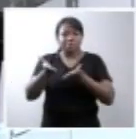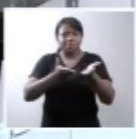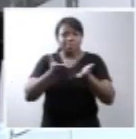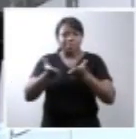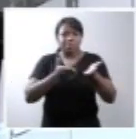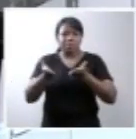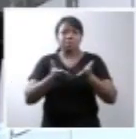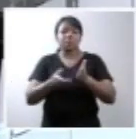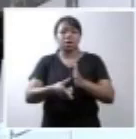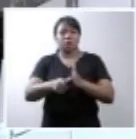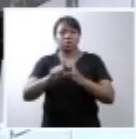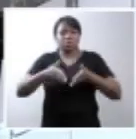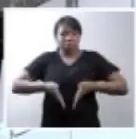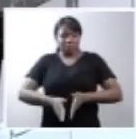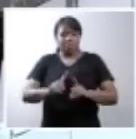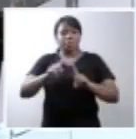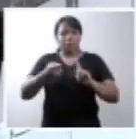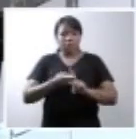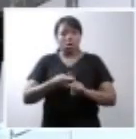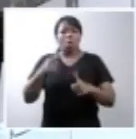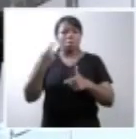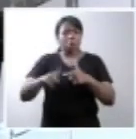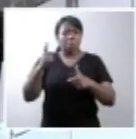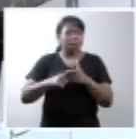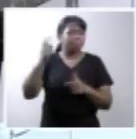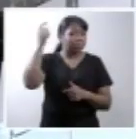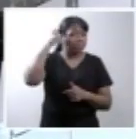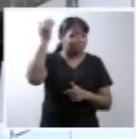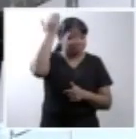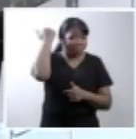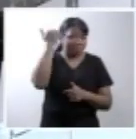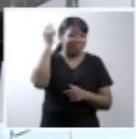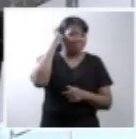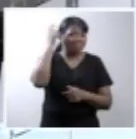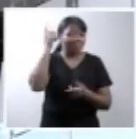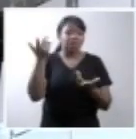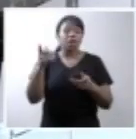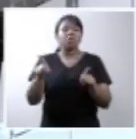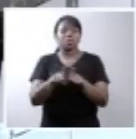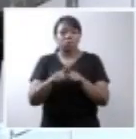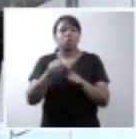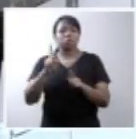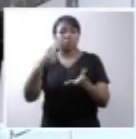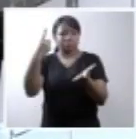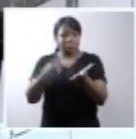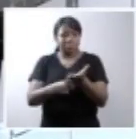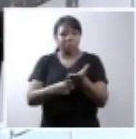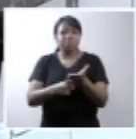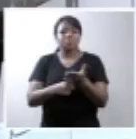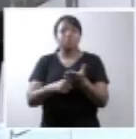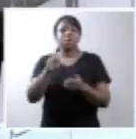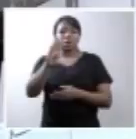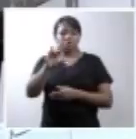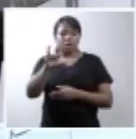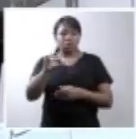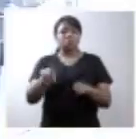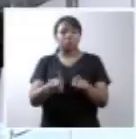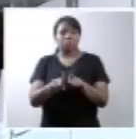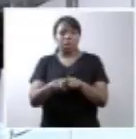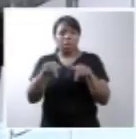parto para fetos com anencefalia foi confirmada pela comunidade científica que depois, nesta audiência.